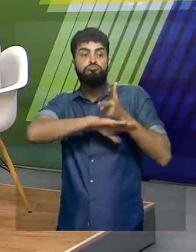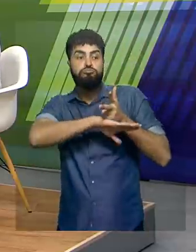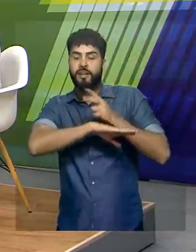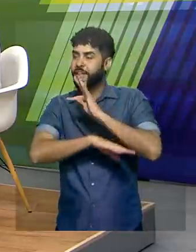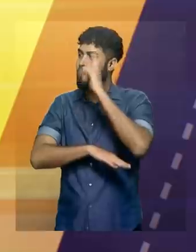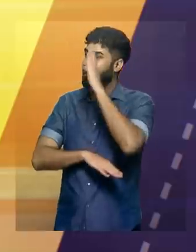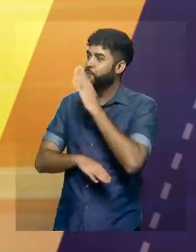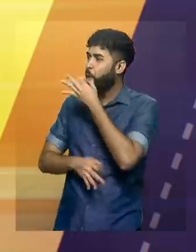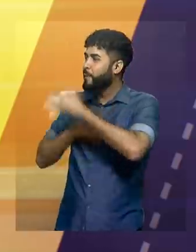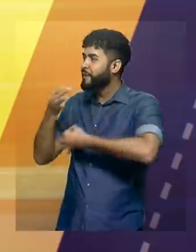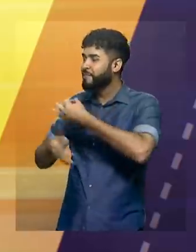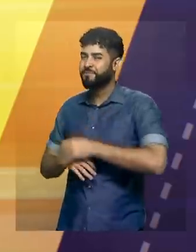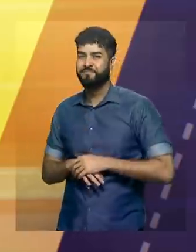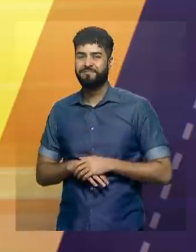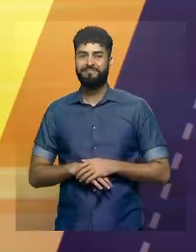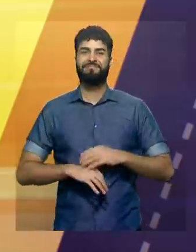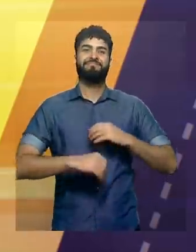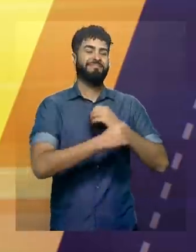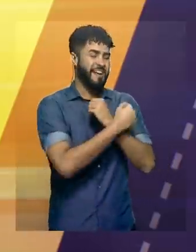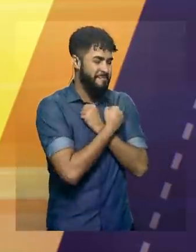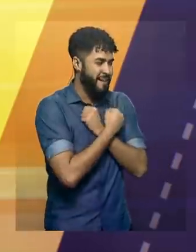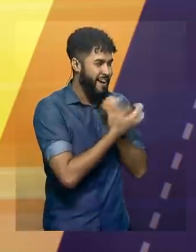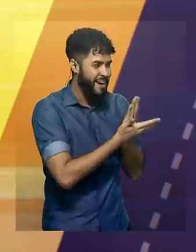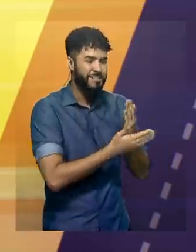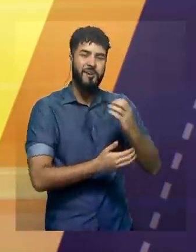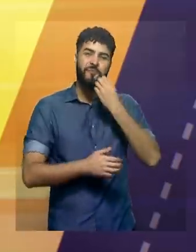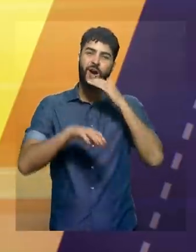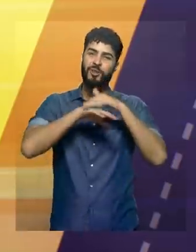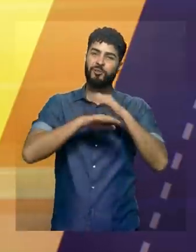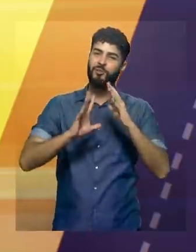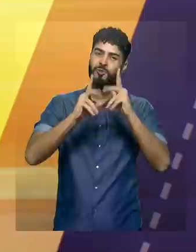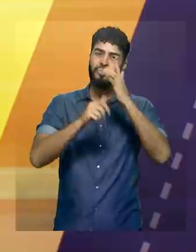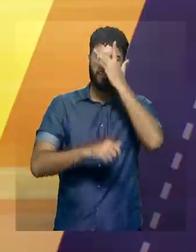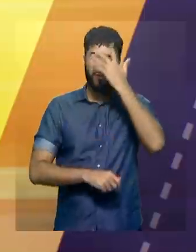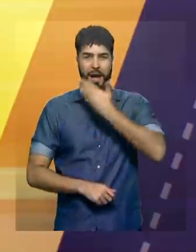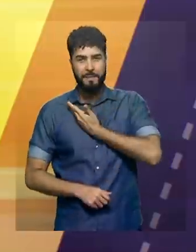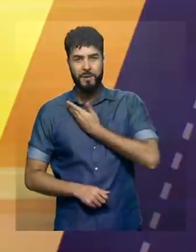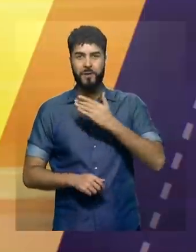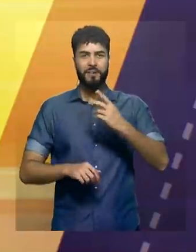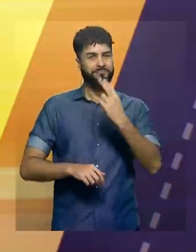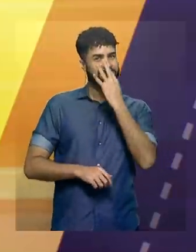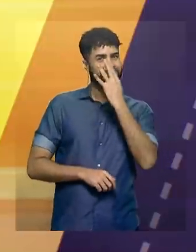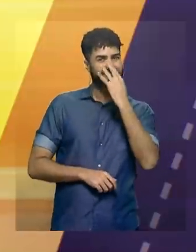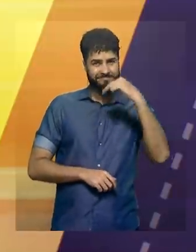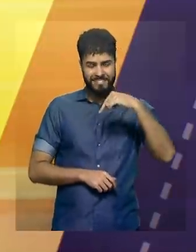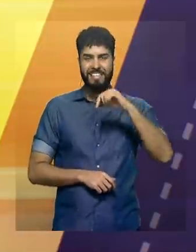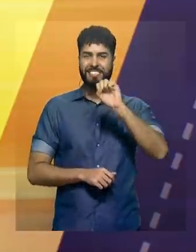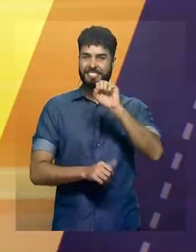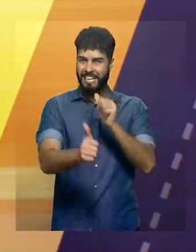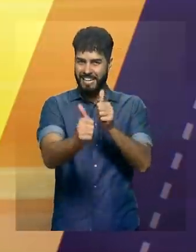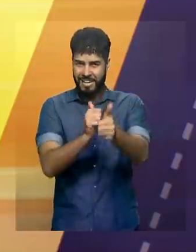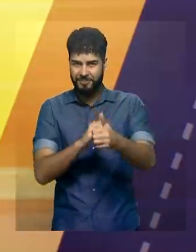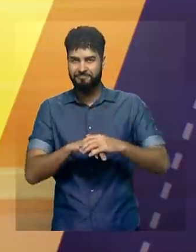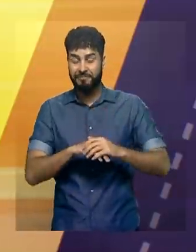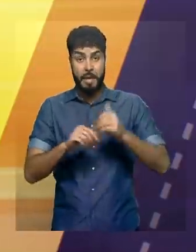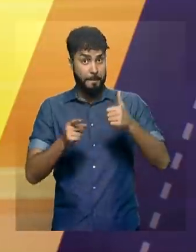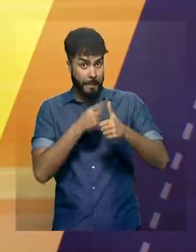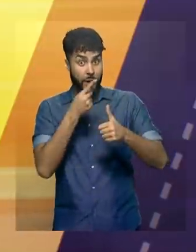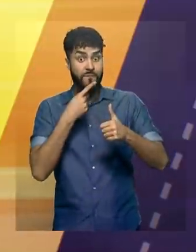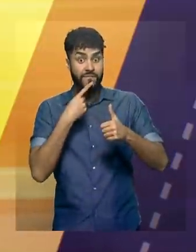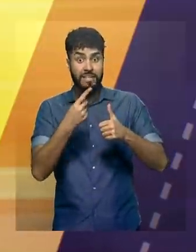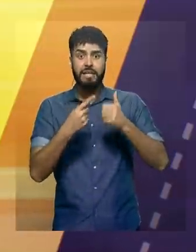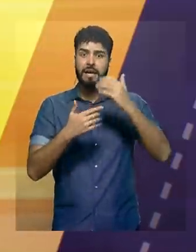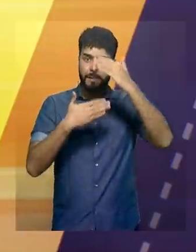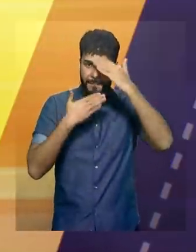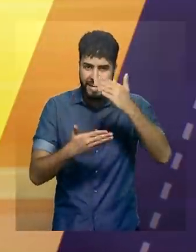Um forte abraço, muito boa noite, Garritana e amigos ligados no estádio. Antes de mais nada, muito obrigado pela receptividade,